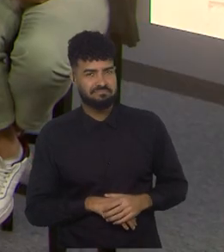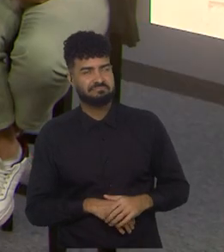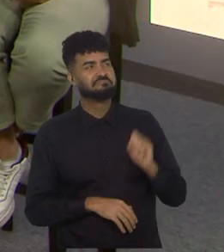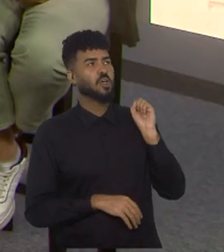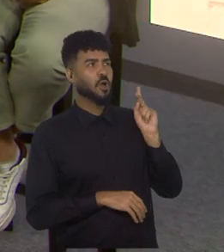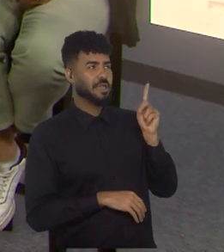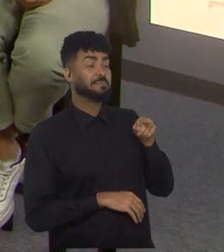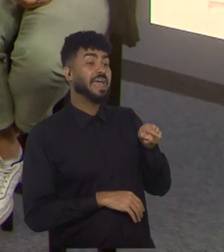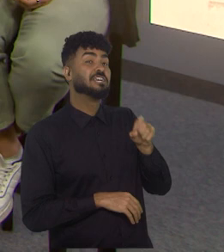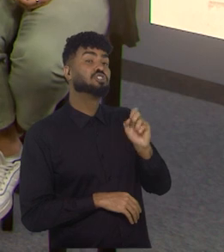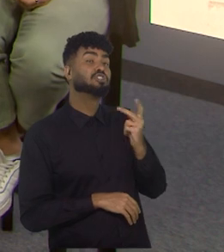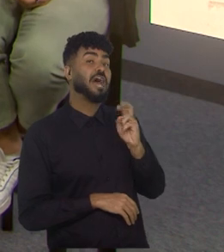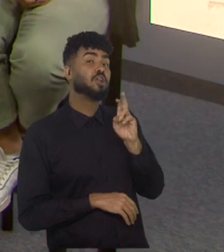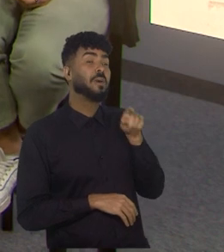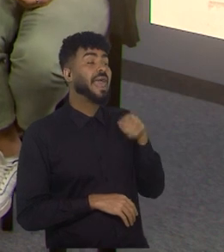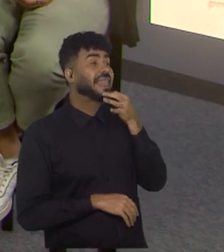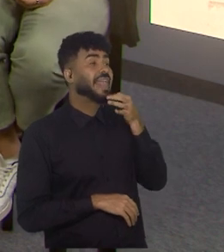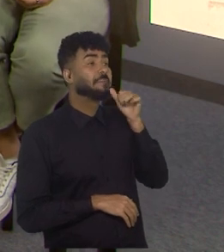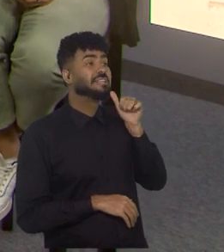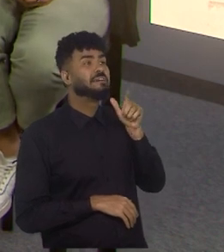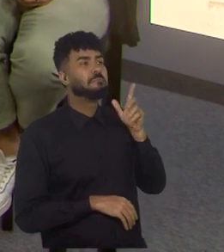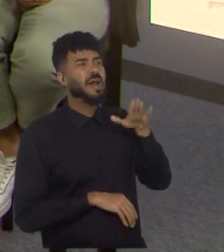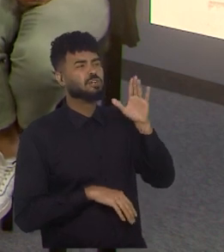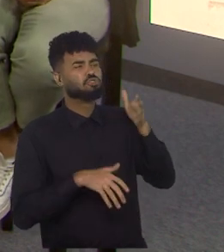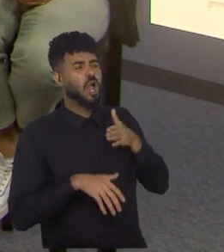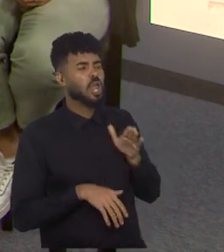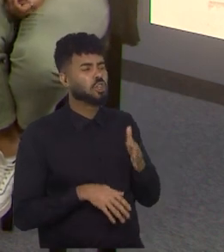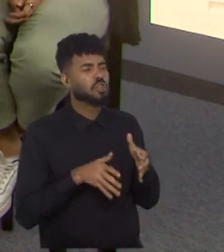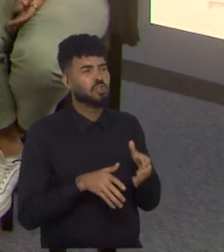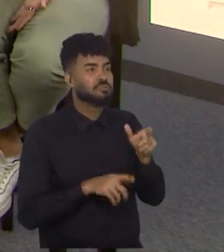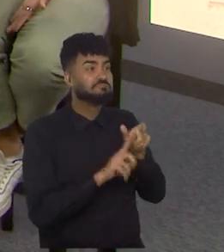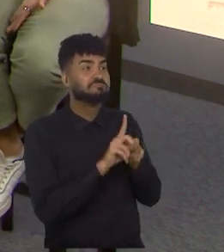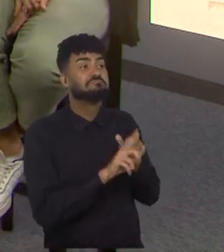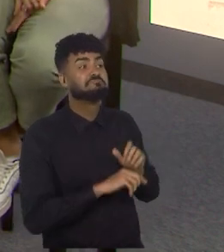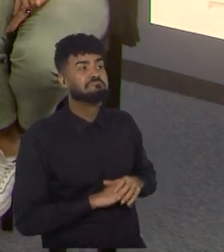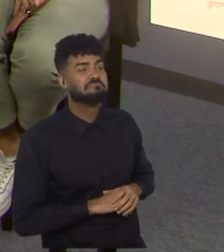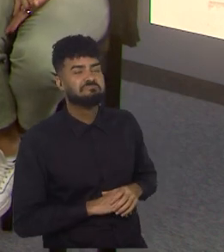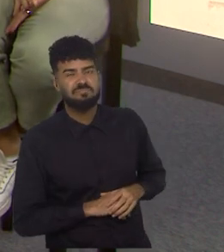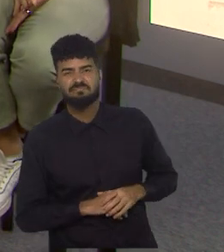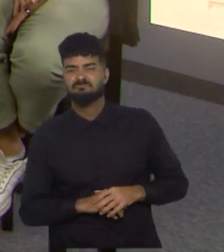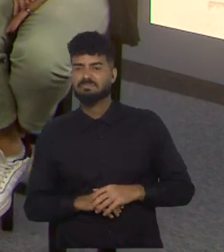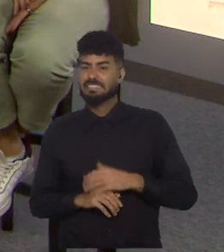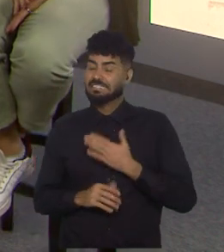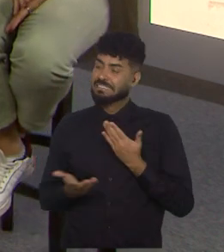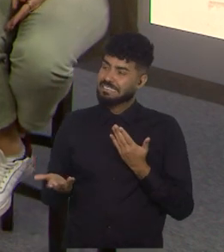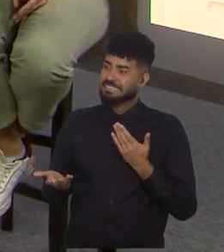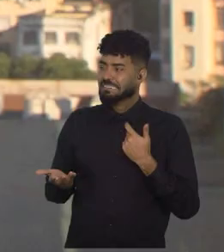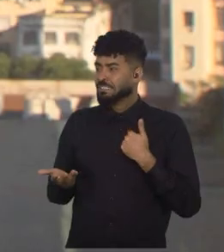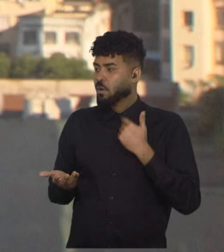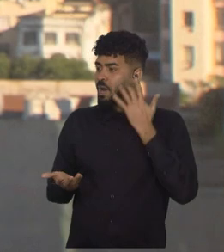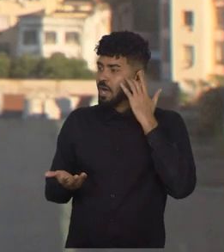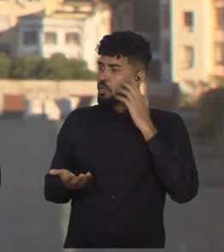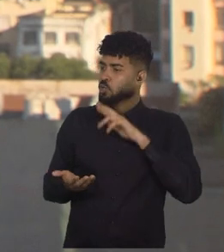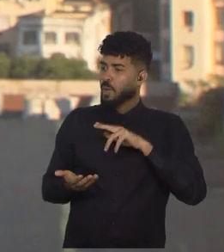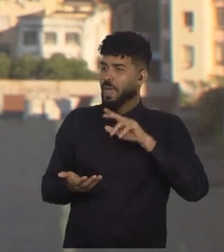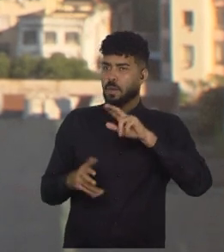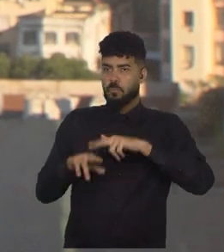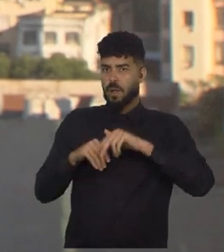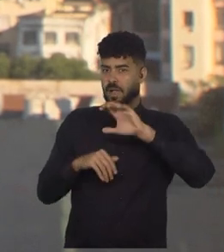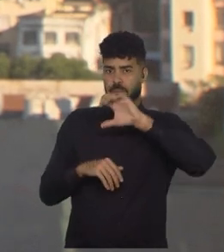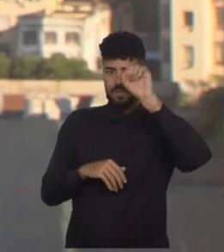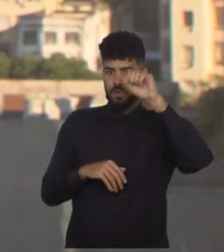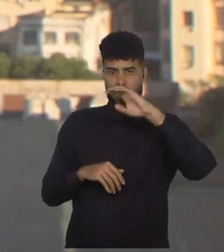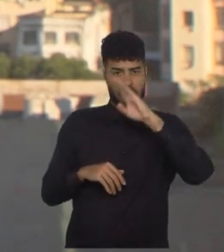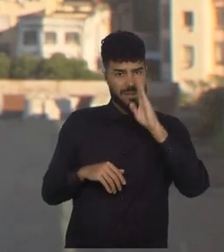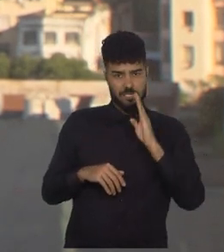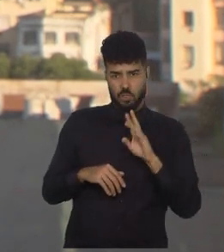Sharon, seu palpite, a Copa vai ser de quem? Qual jogadora? Olha, eu acho que talvez não em termos de ser campeão, sei se